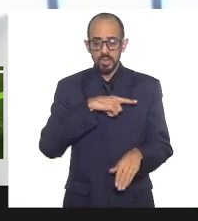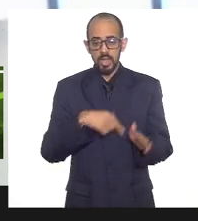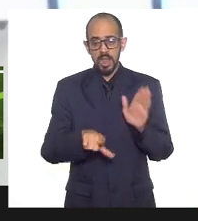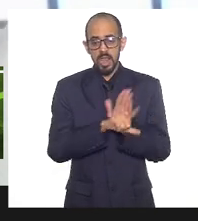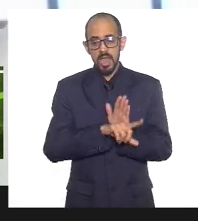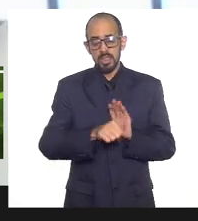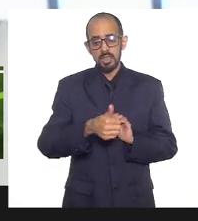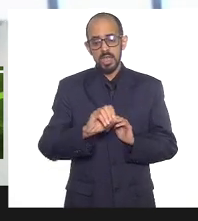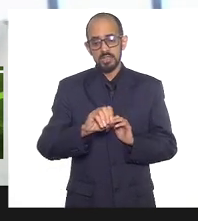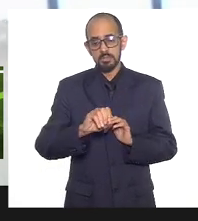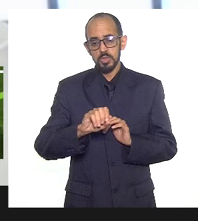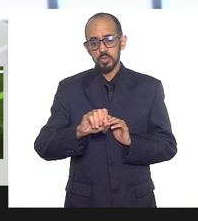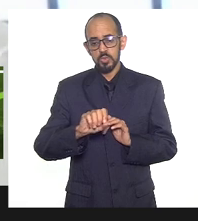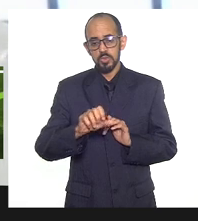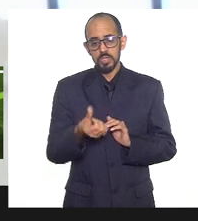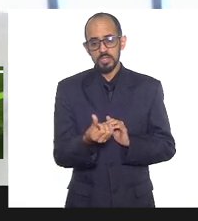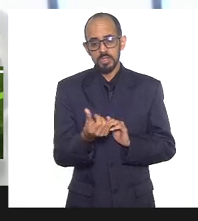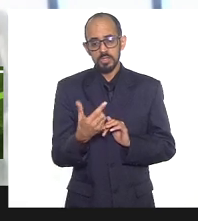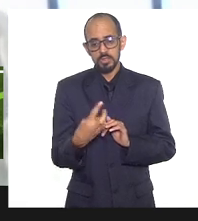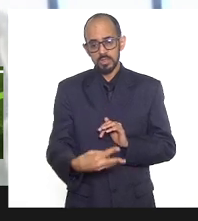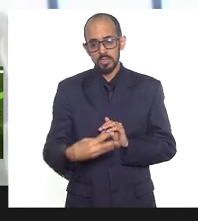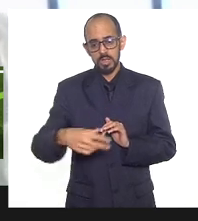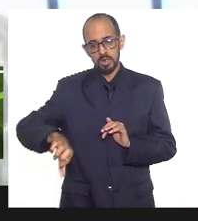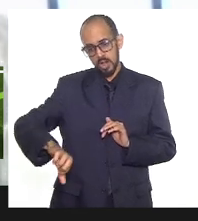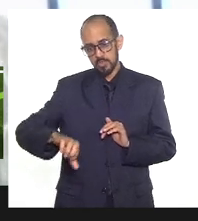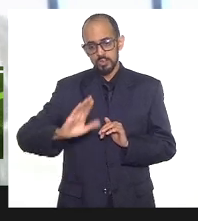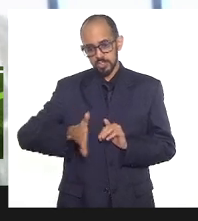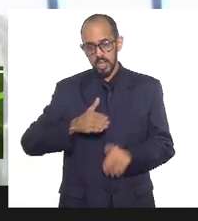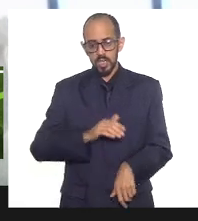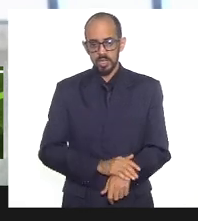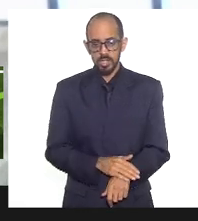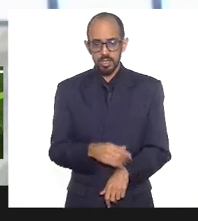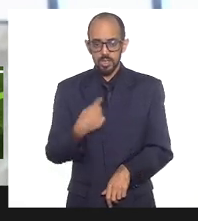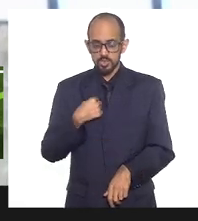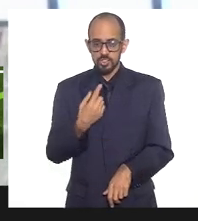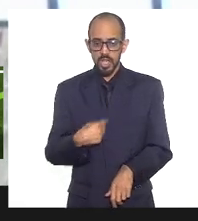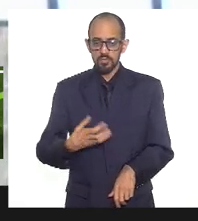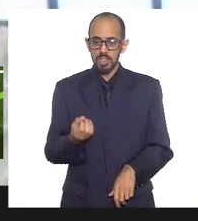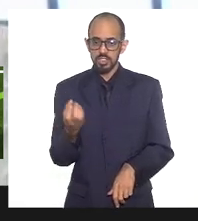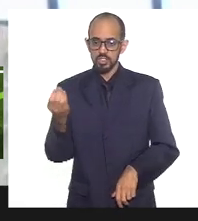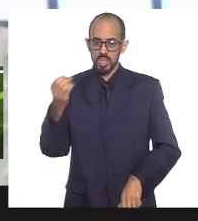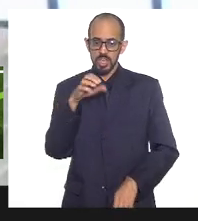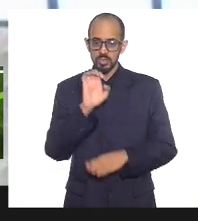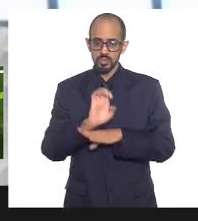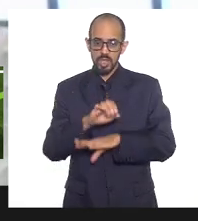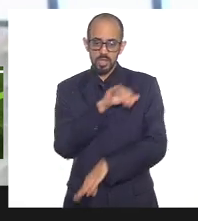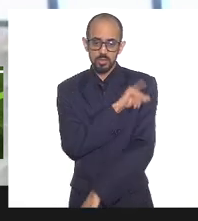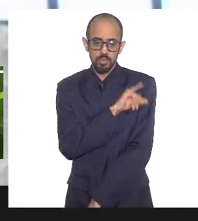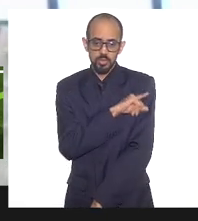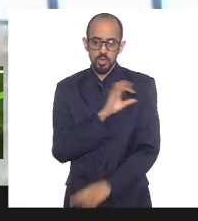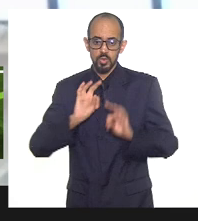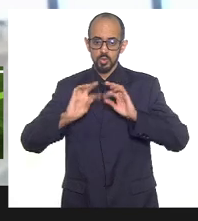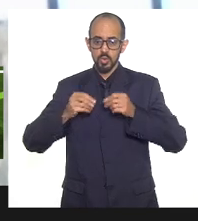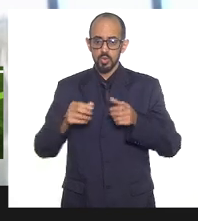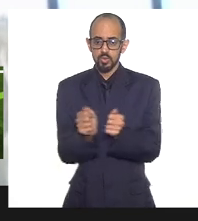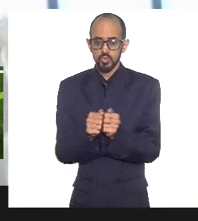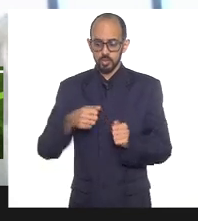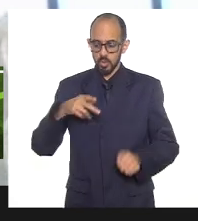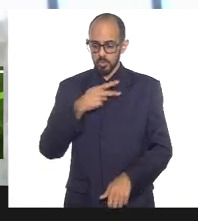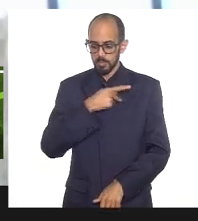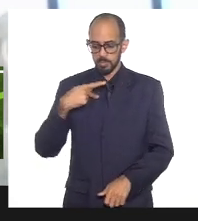se isso, olha, eu andei em todo o estado do Rio com padres, pastores, bispos,